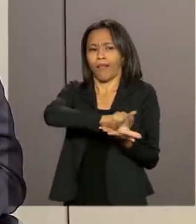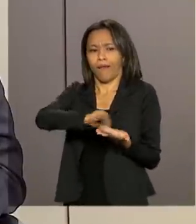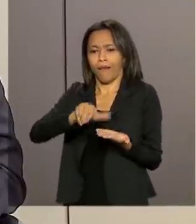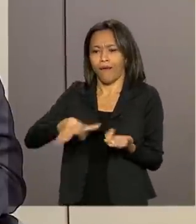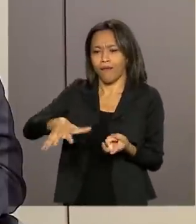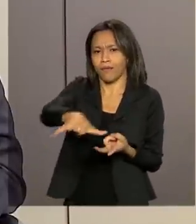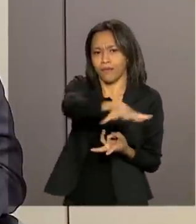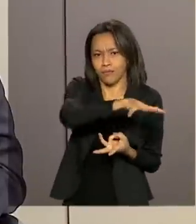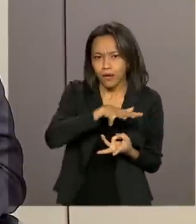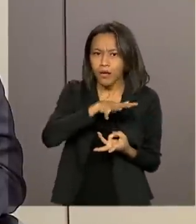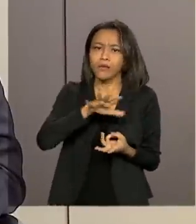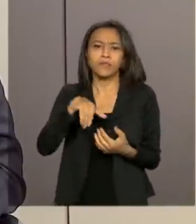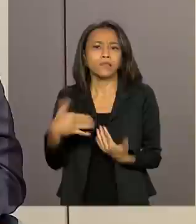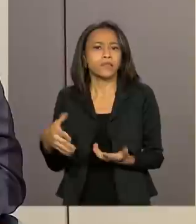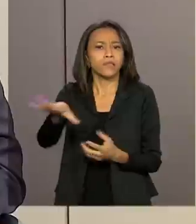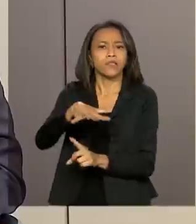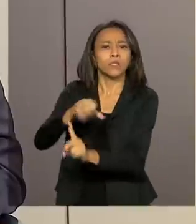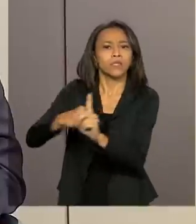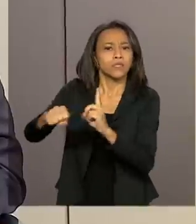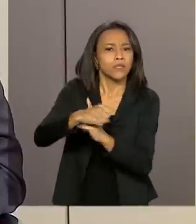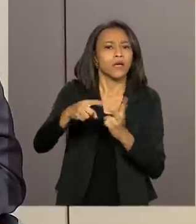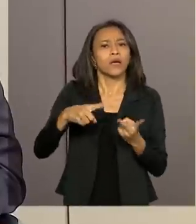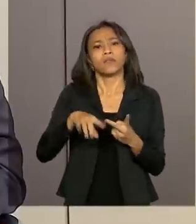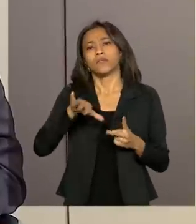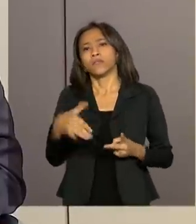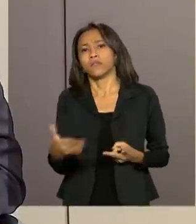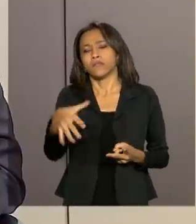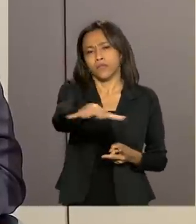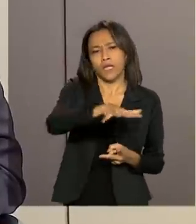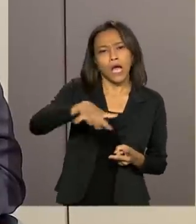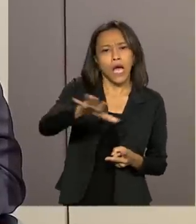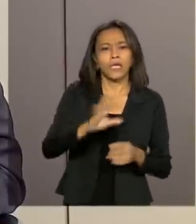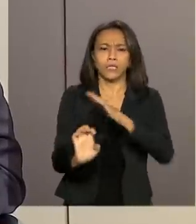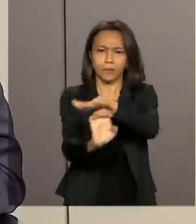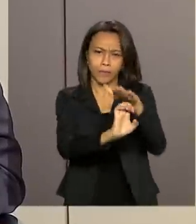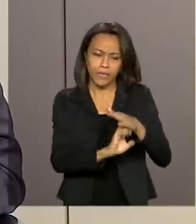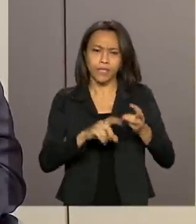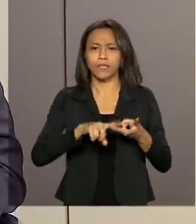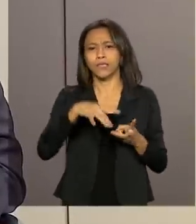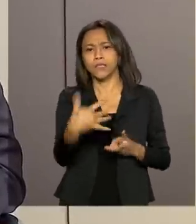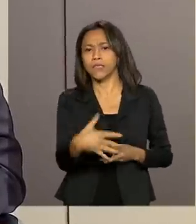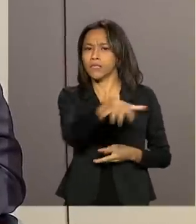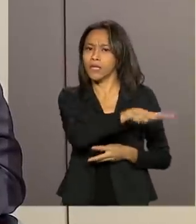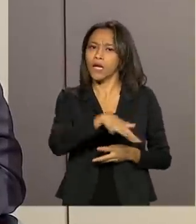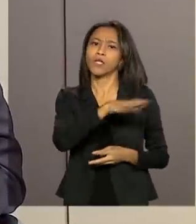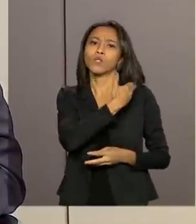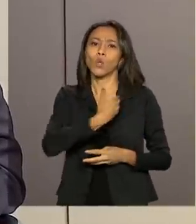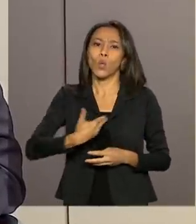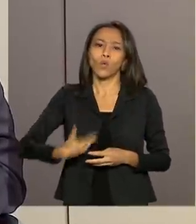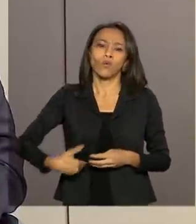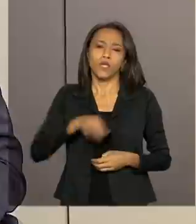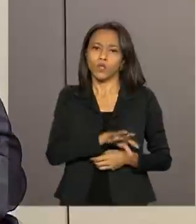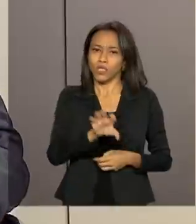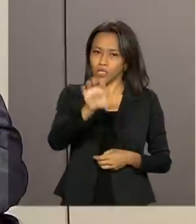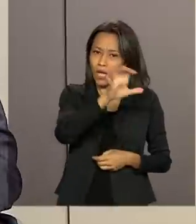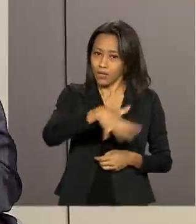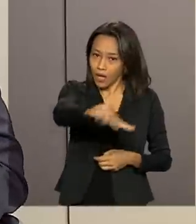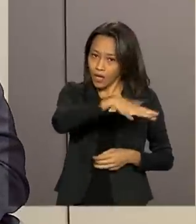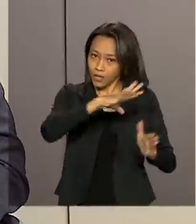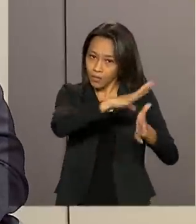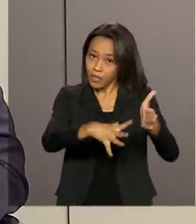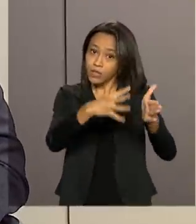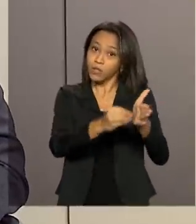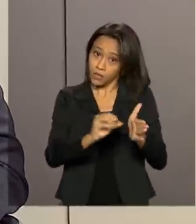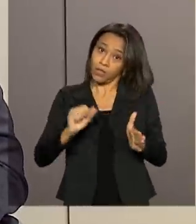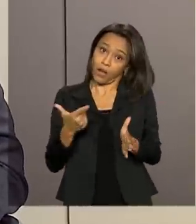setores, seja da sociedade civil, seja do empresariado, seja dos próprios governadores da região amazônica e, obviamente,